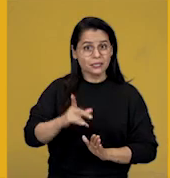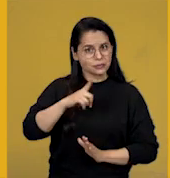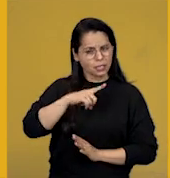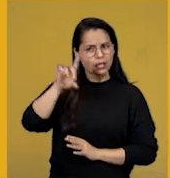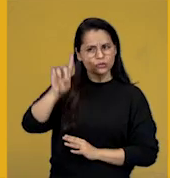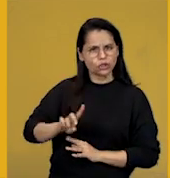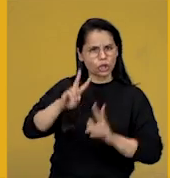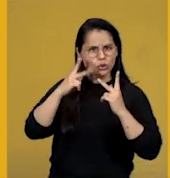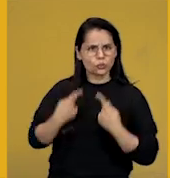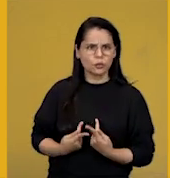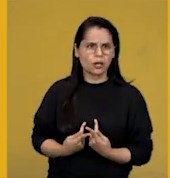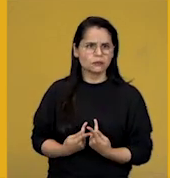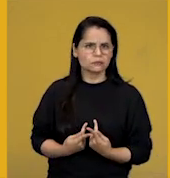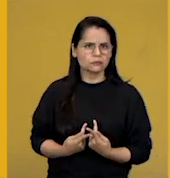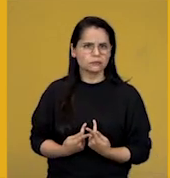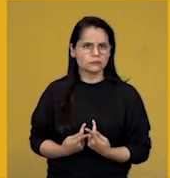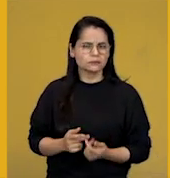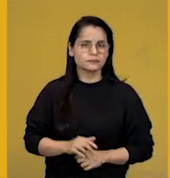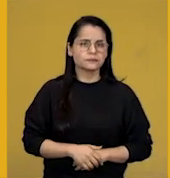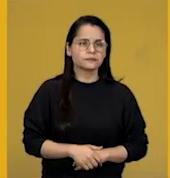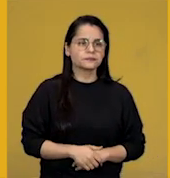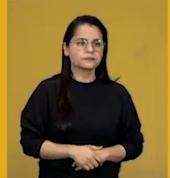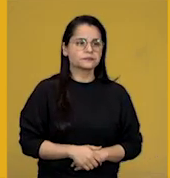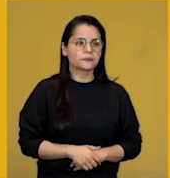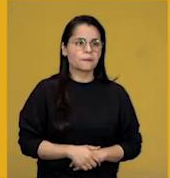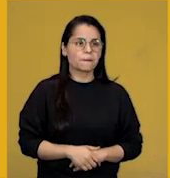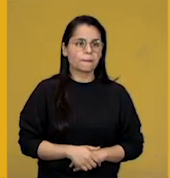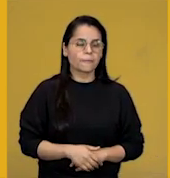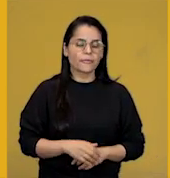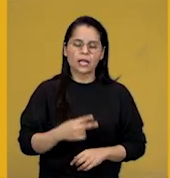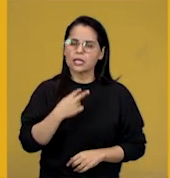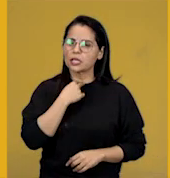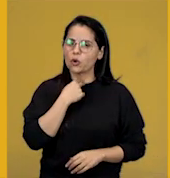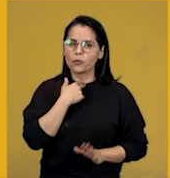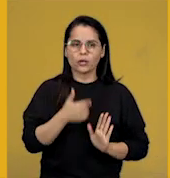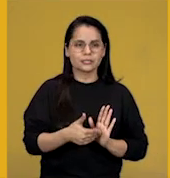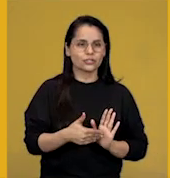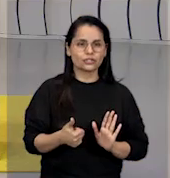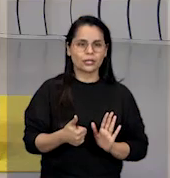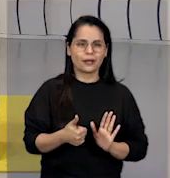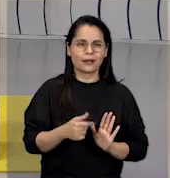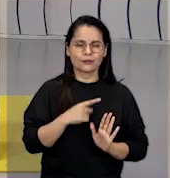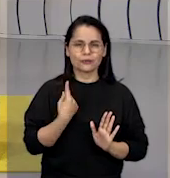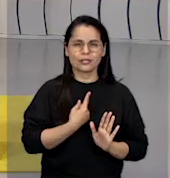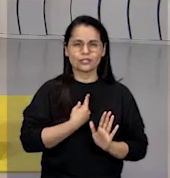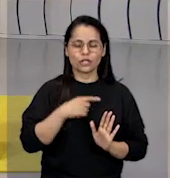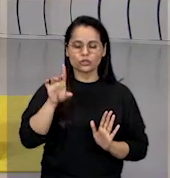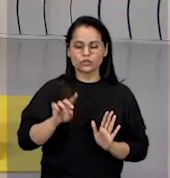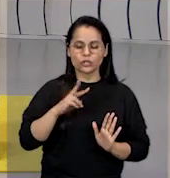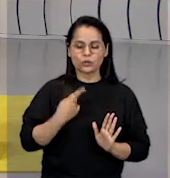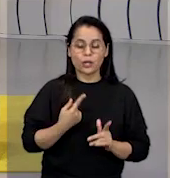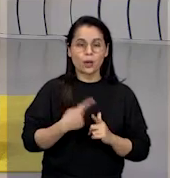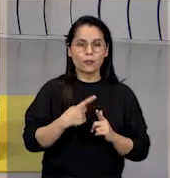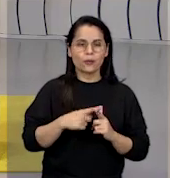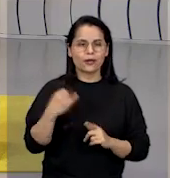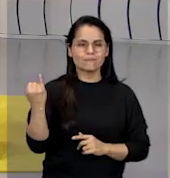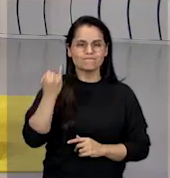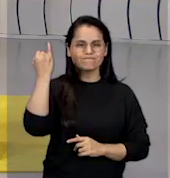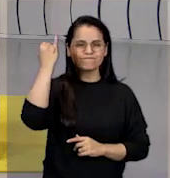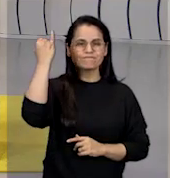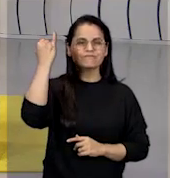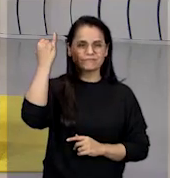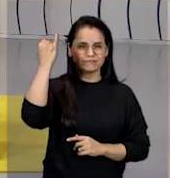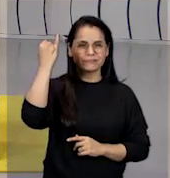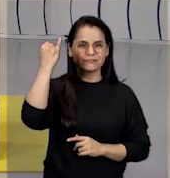Basta para isso ser humano. E não podem ser retirados de nós. Por quê? Porque eles são fundamentais